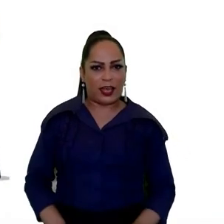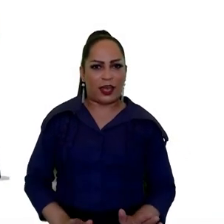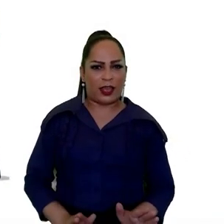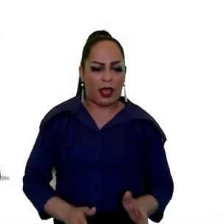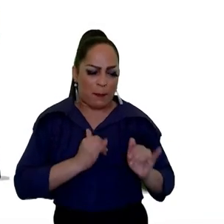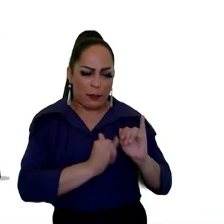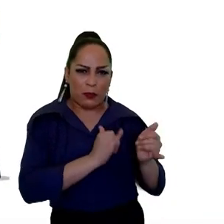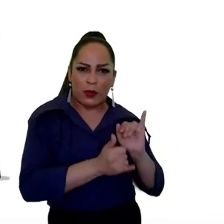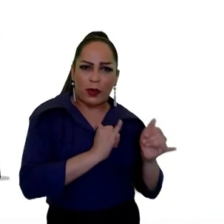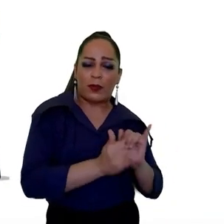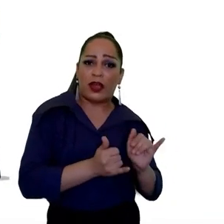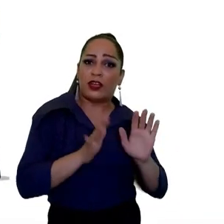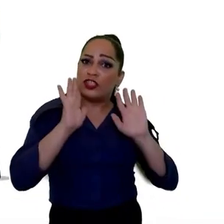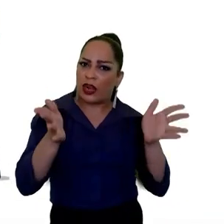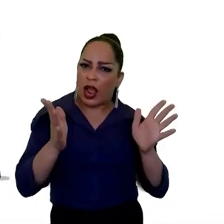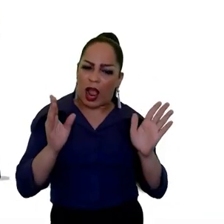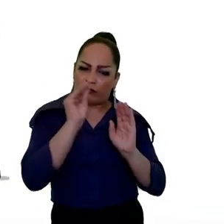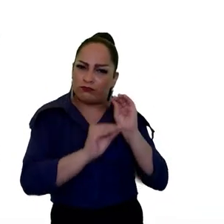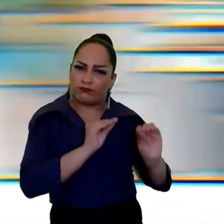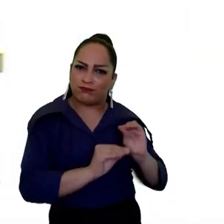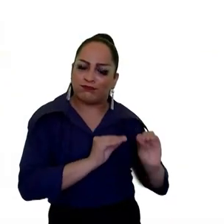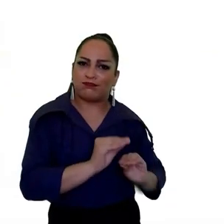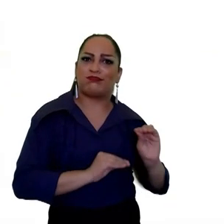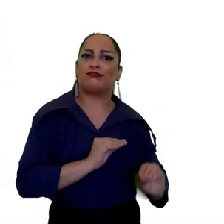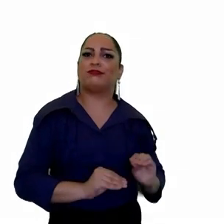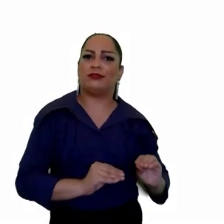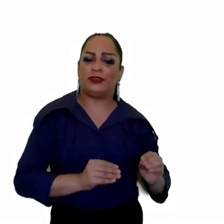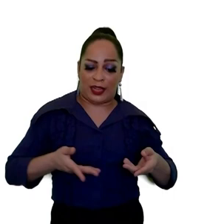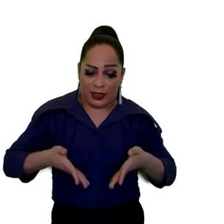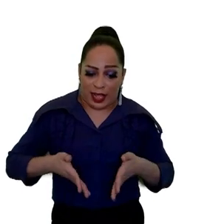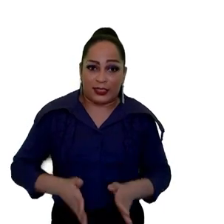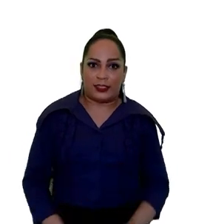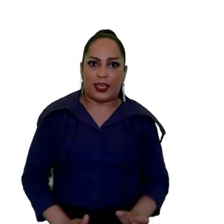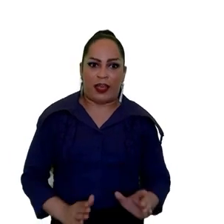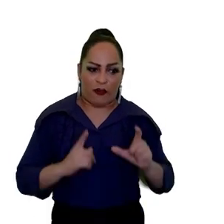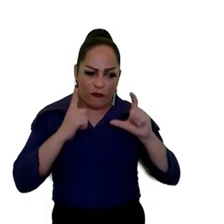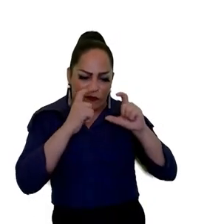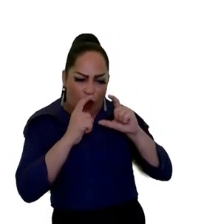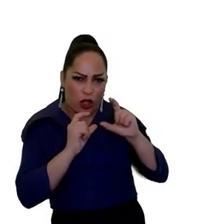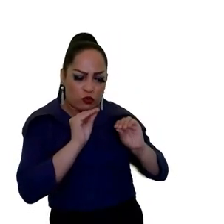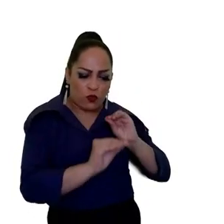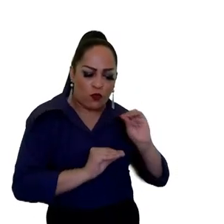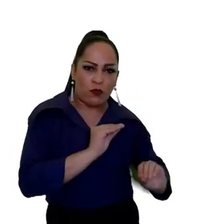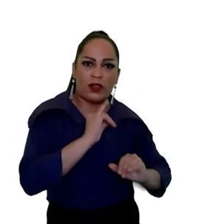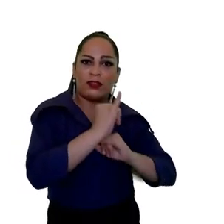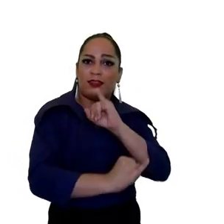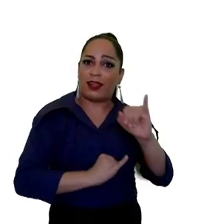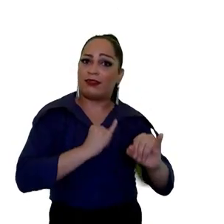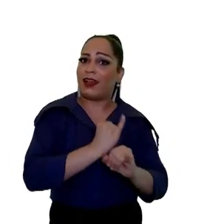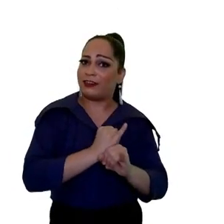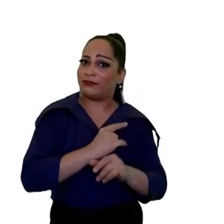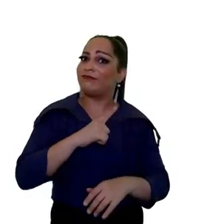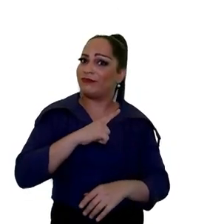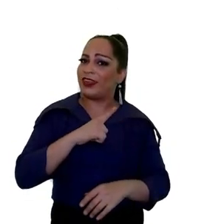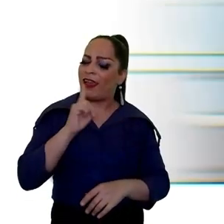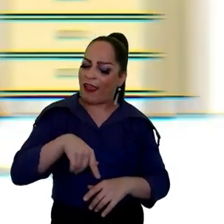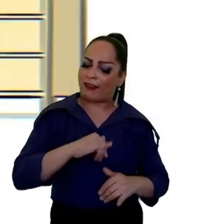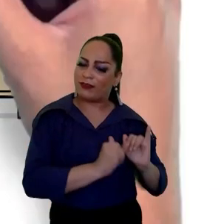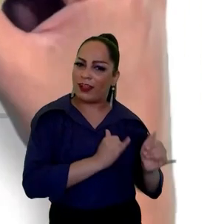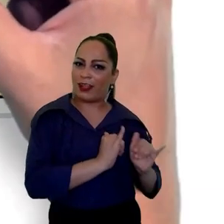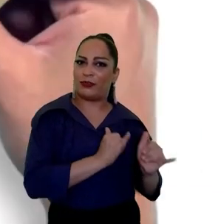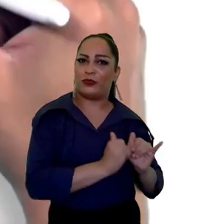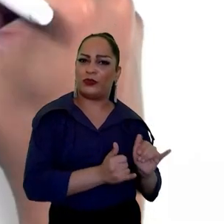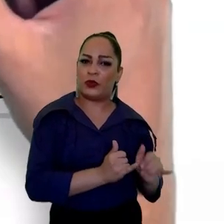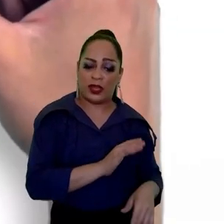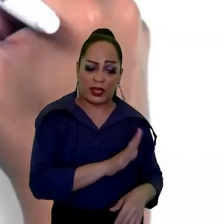seus dados pessoais já estão sendo coletados. Desde seu nascimento, suas fotos são colocadas na internet. Isso, são dados.